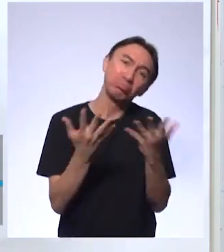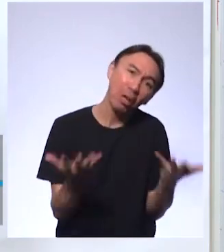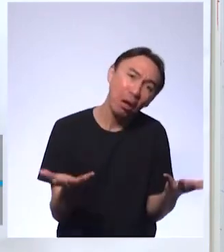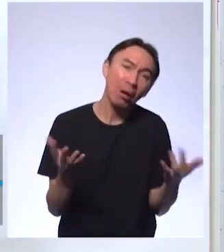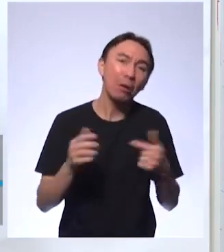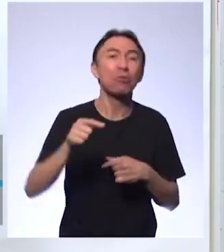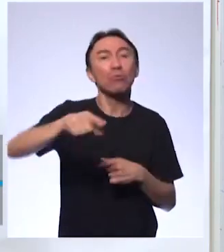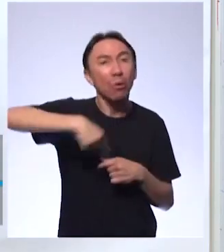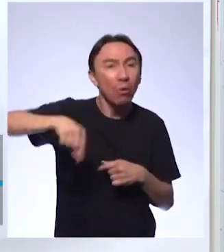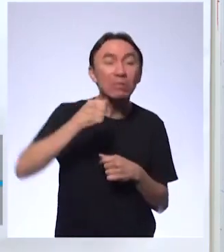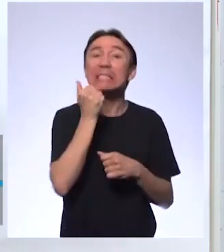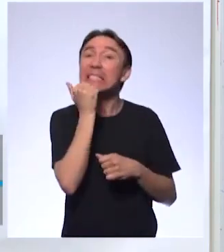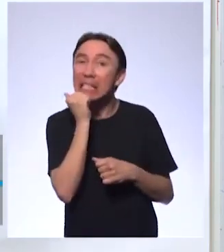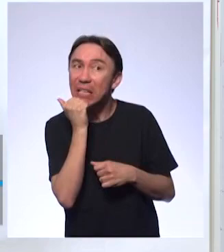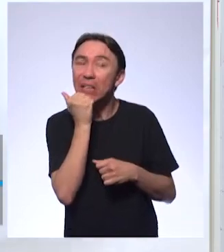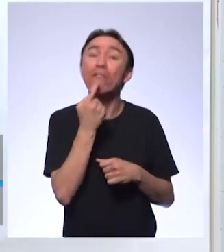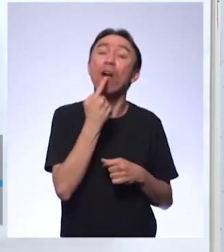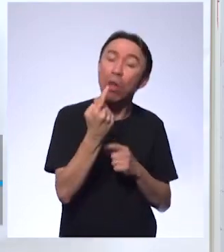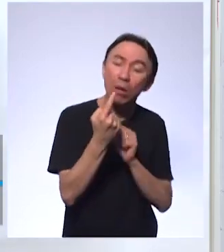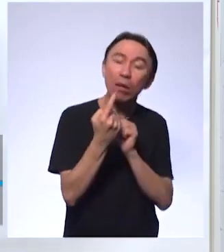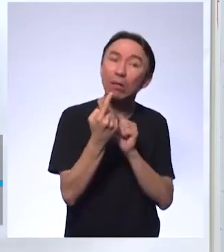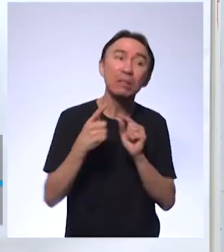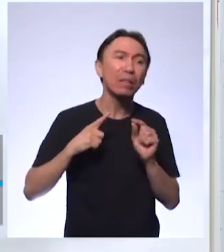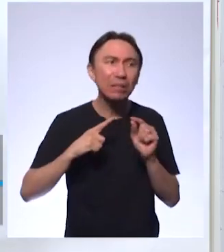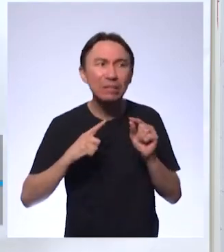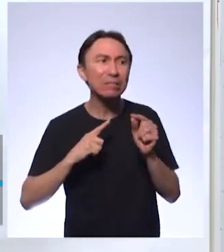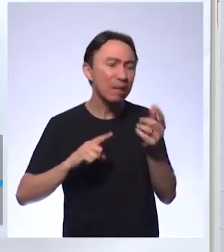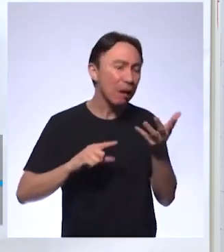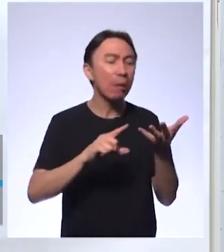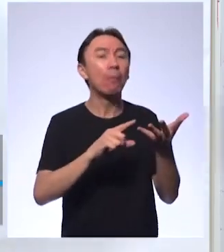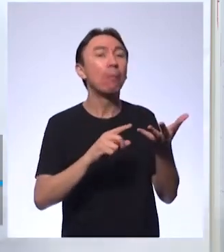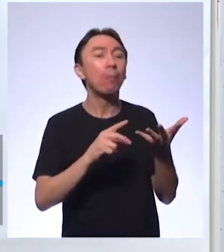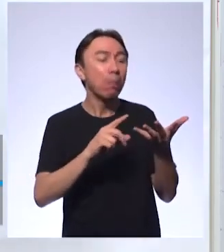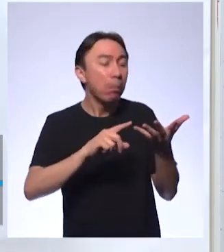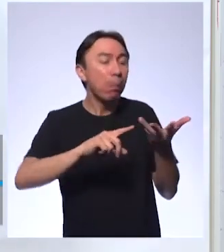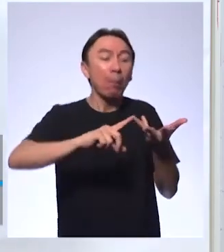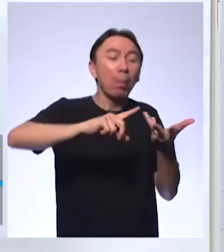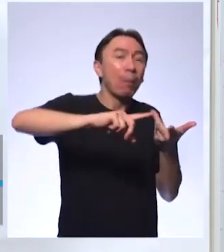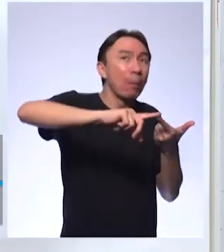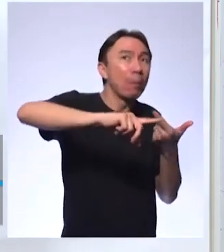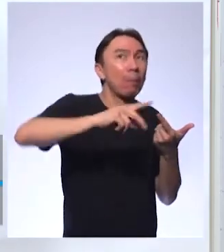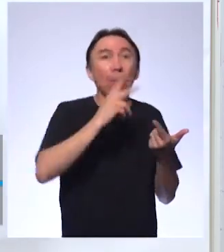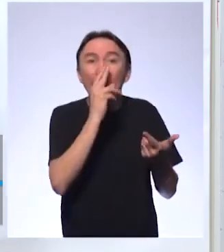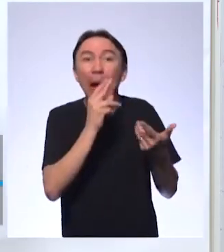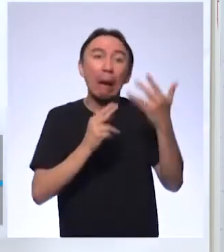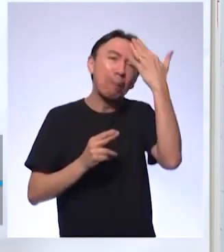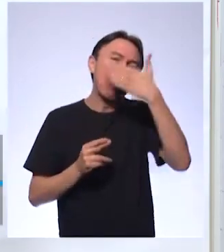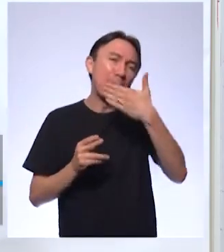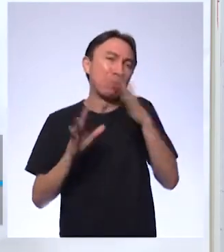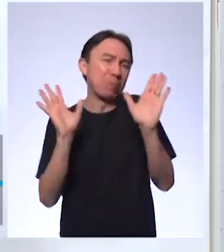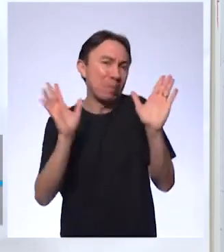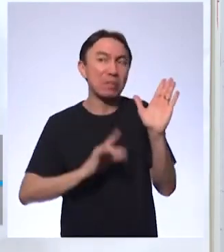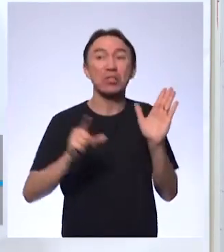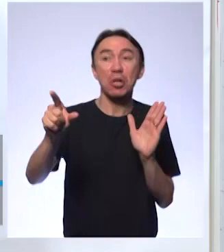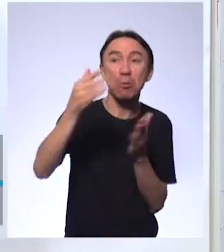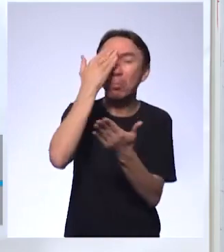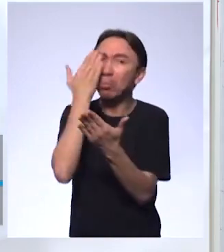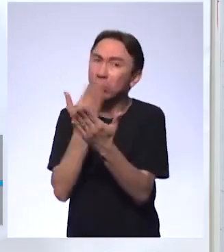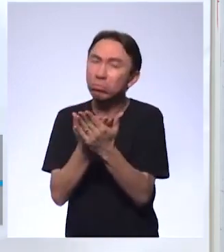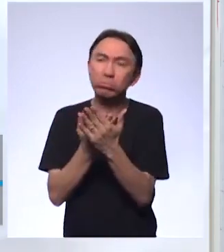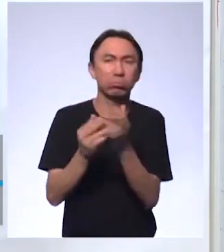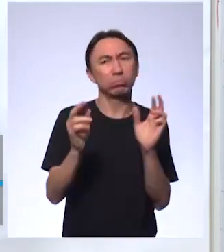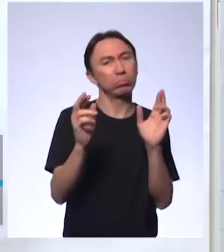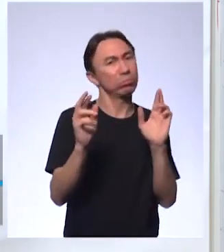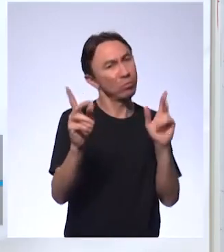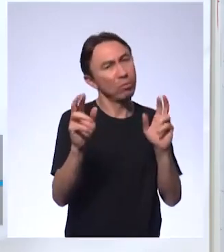que a gente tem evidência. Essa é a única diferença. Mas não é melhor nem pior do que você acredita. Tudo bem? Então vamos lá. Vamos contar a